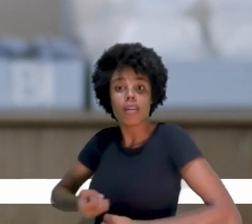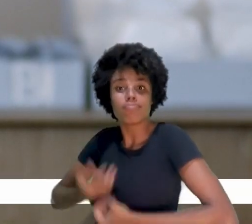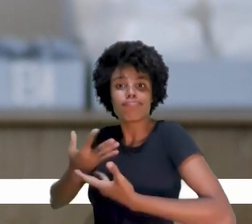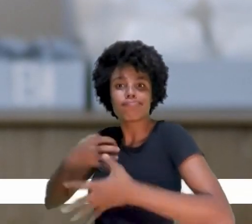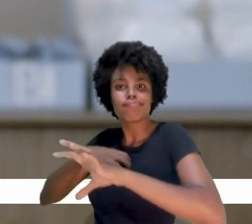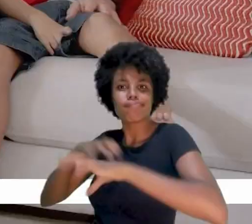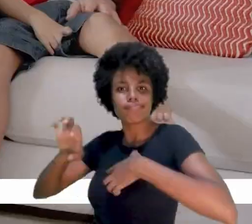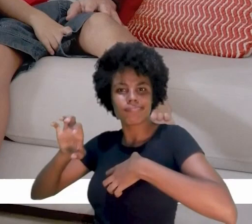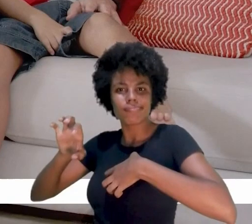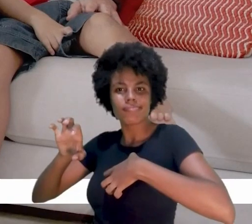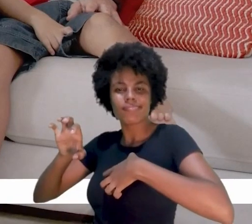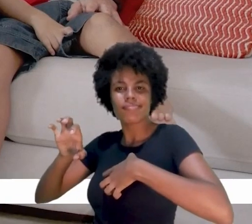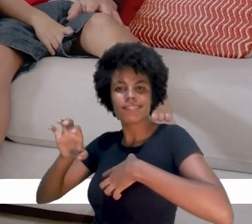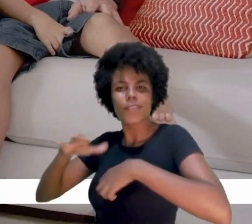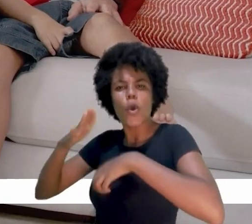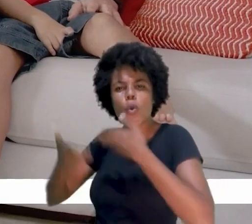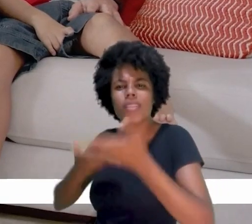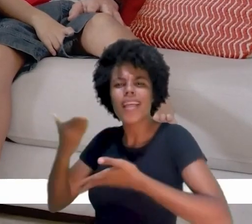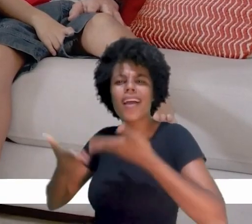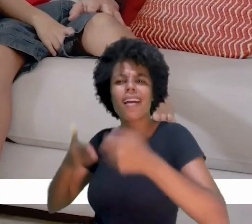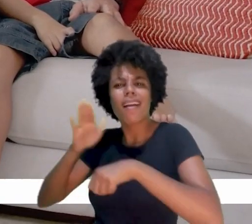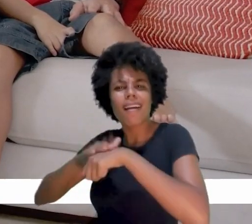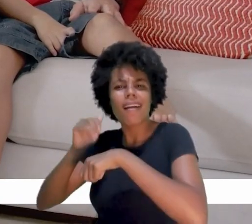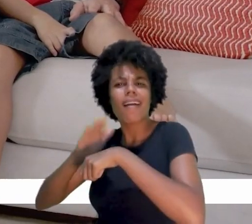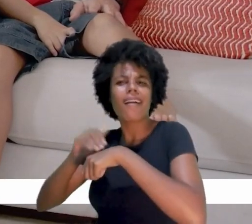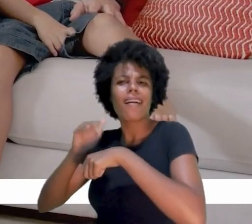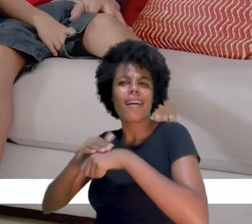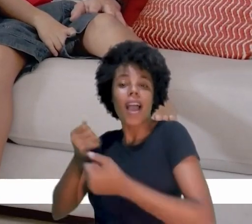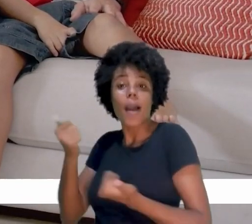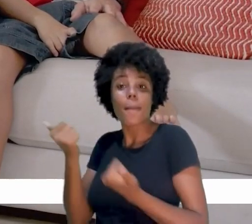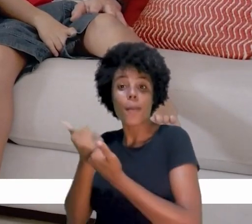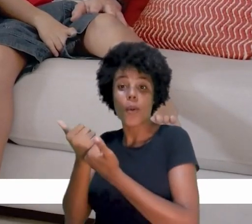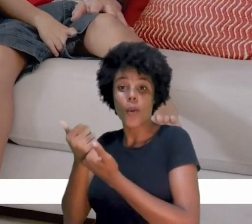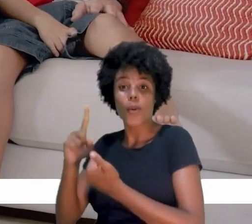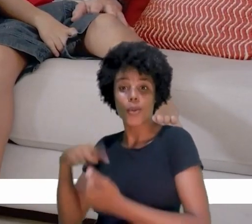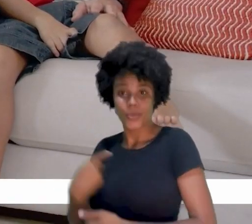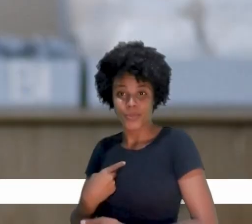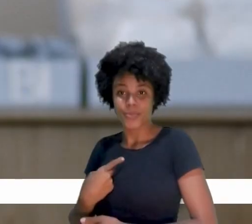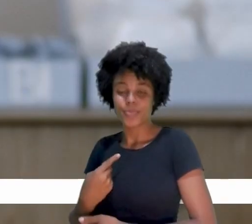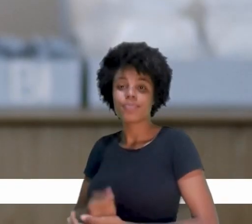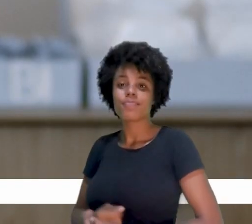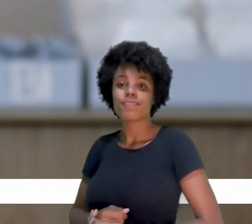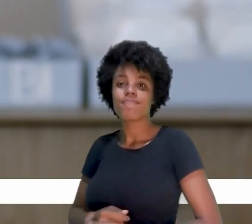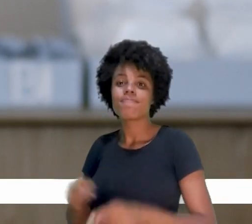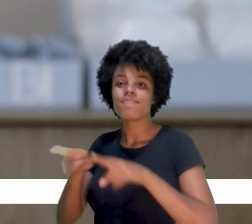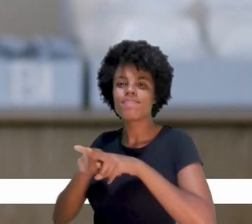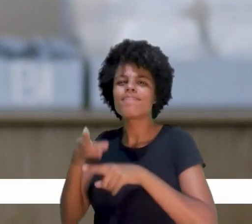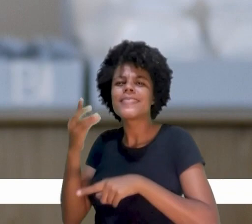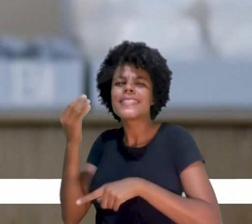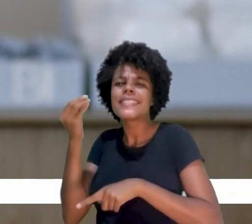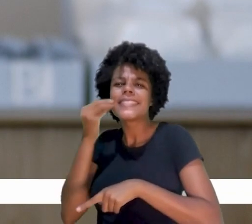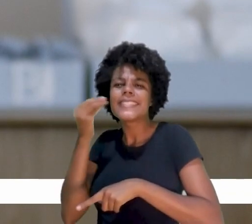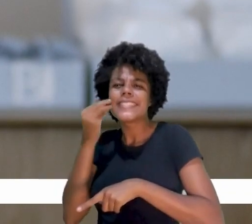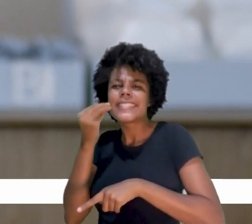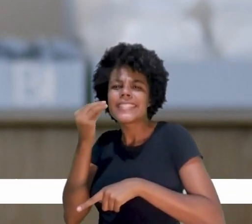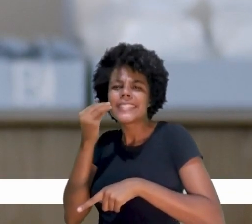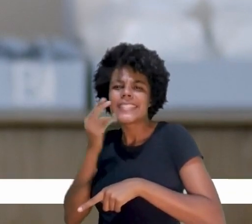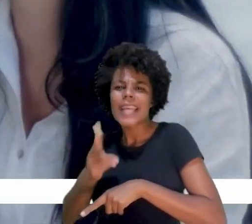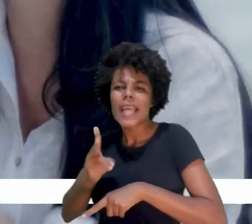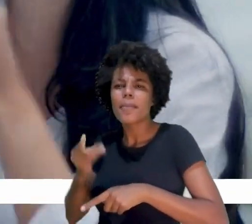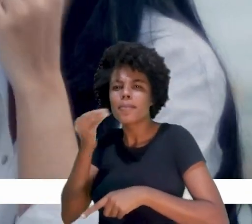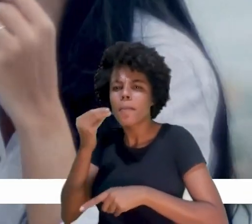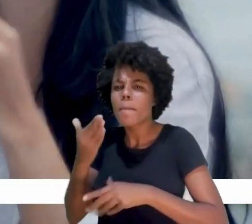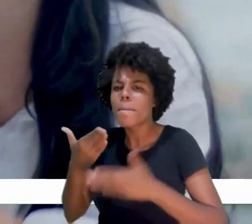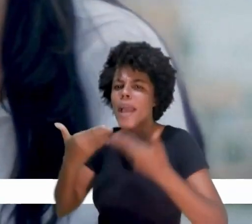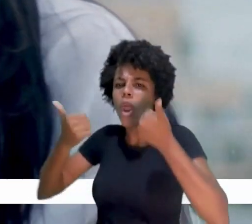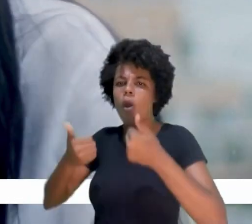esse sentimento através do cuidado, do carinho, do apoio e sempre tentando melhorar a